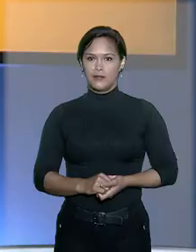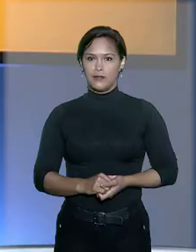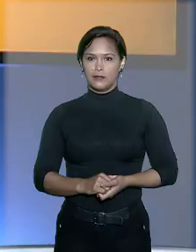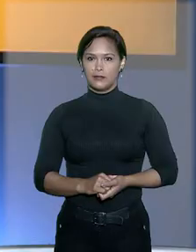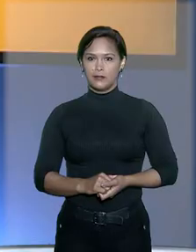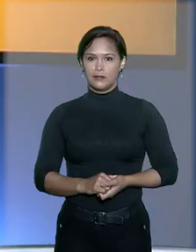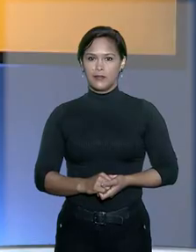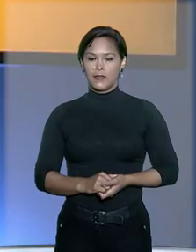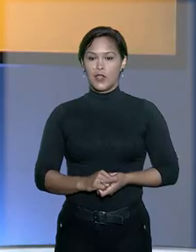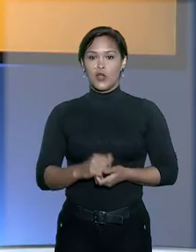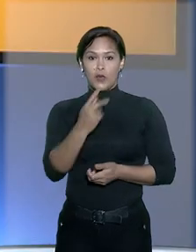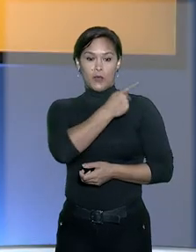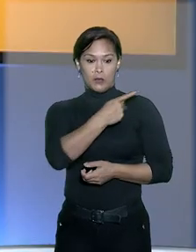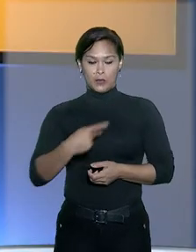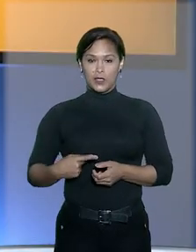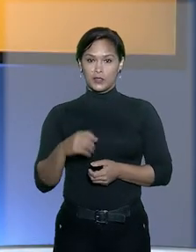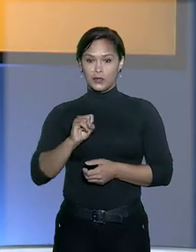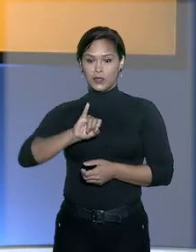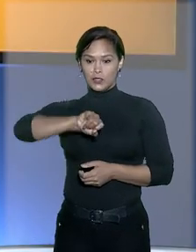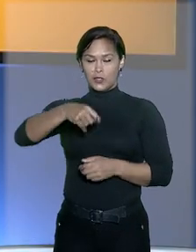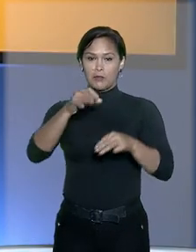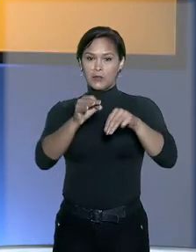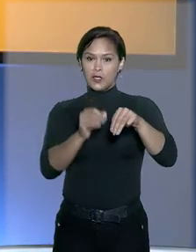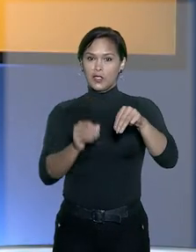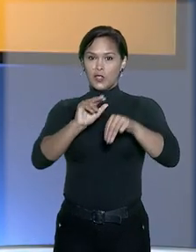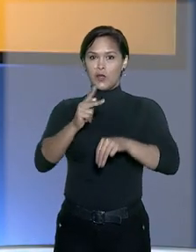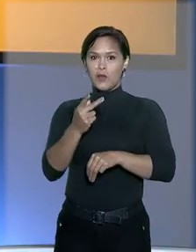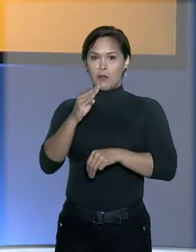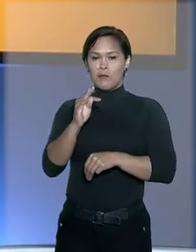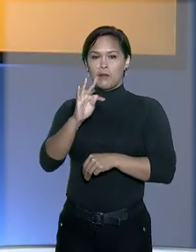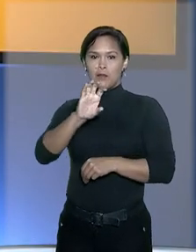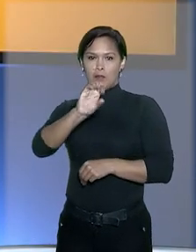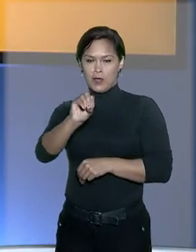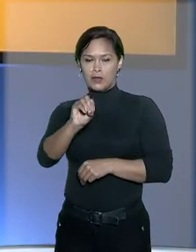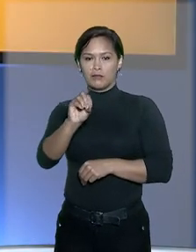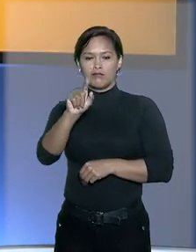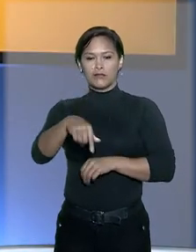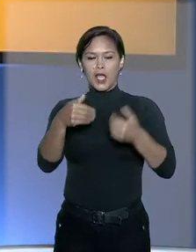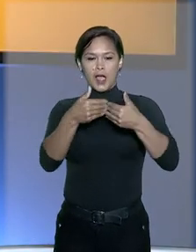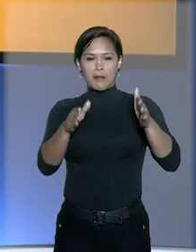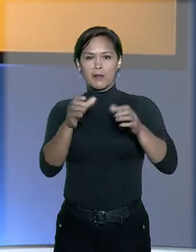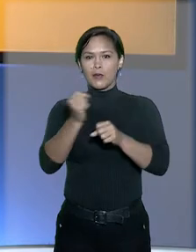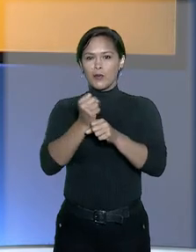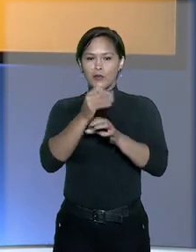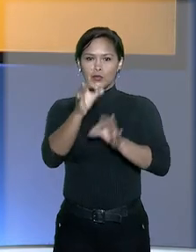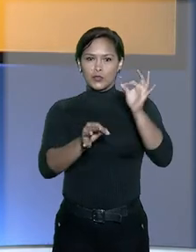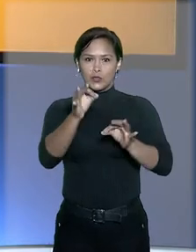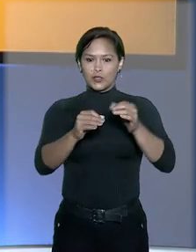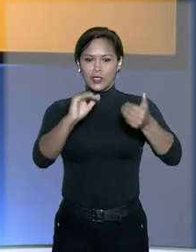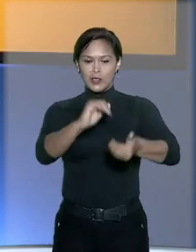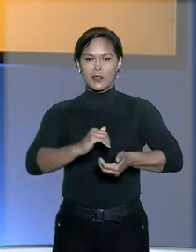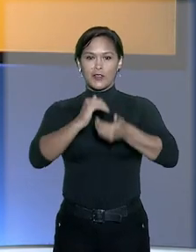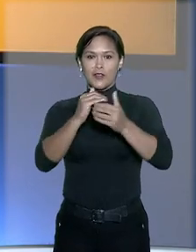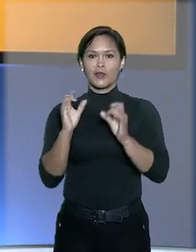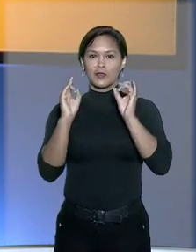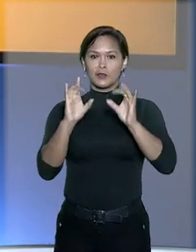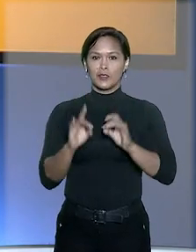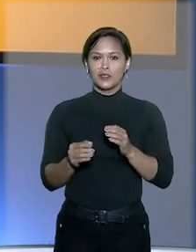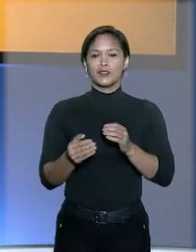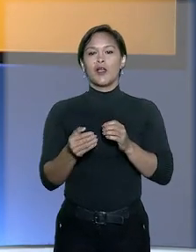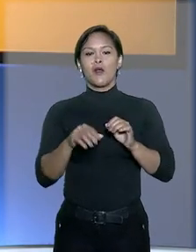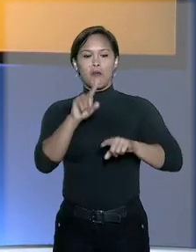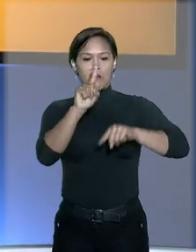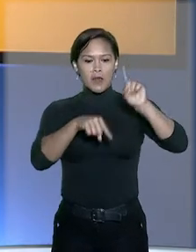O presidente do STJ, ministro Humberto Martins, abriu o ano judiciário na Corte Especial com o